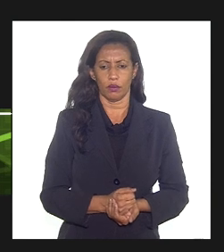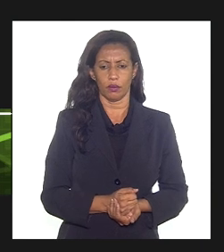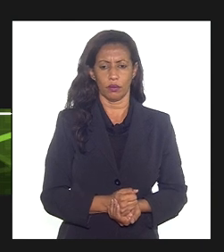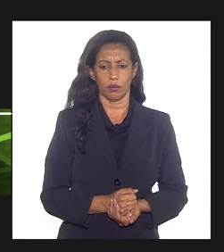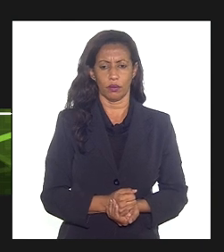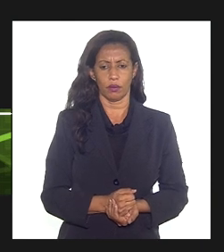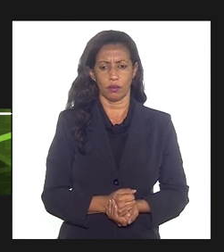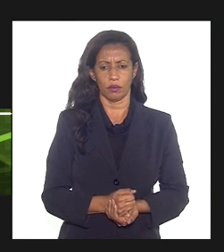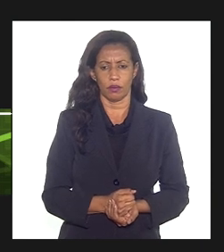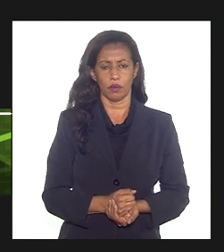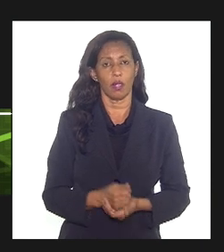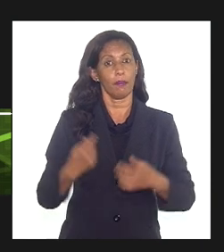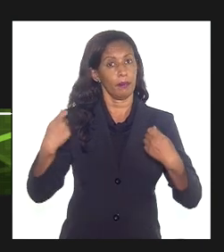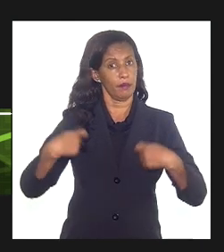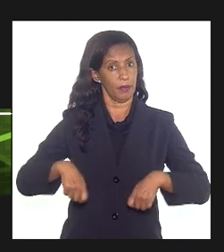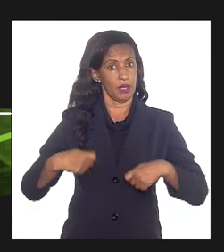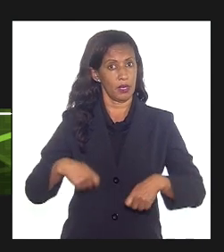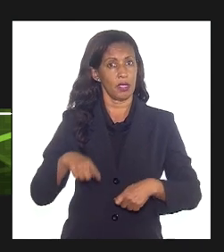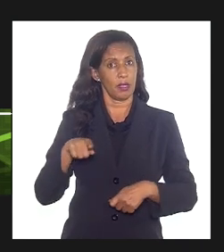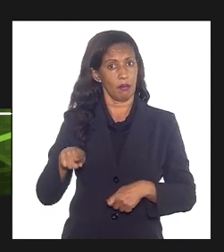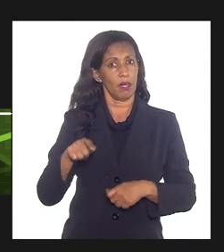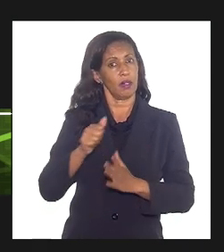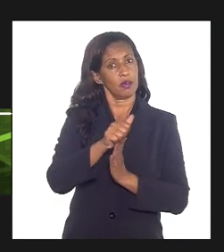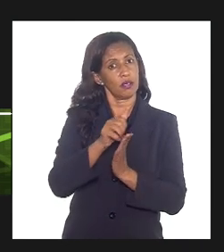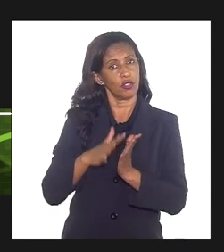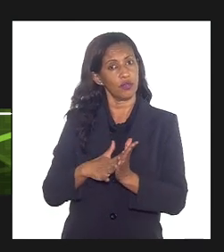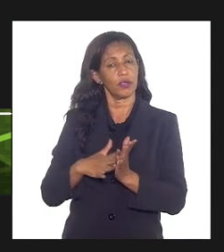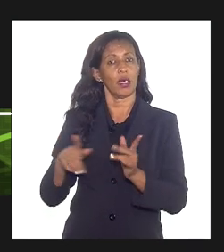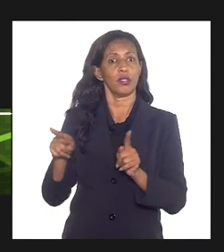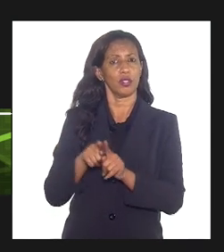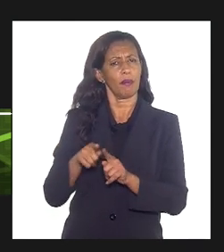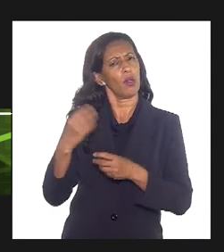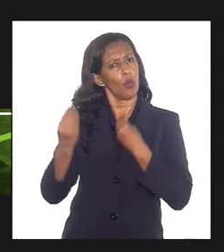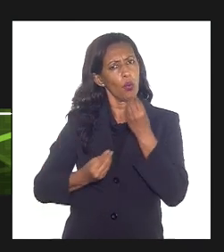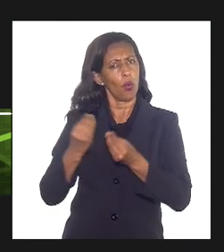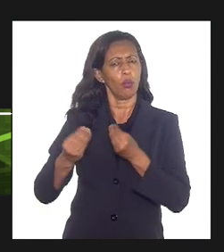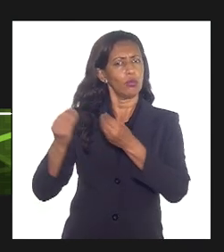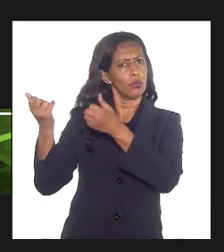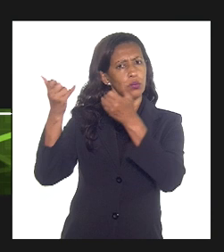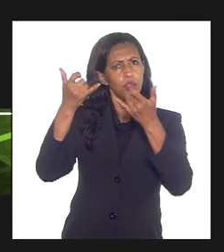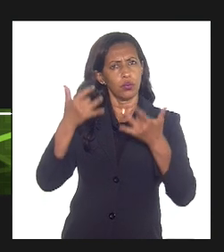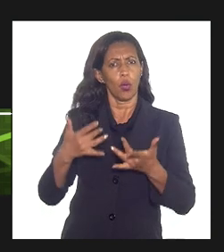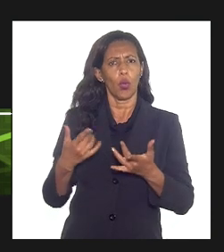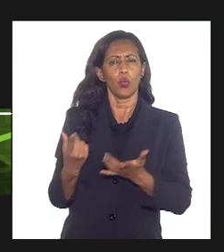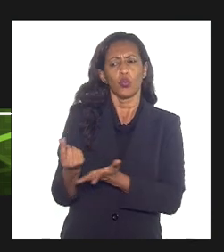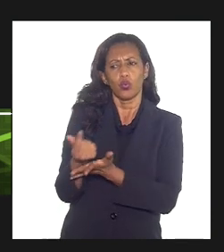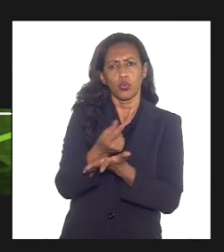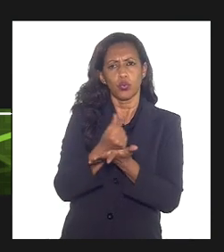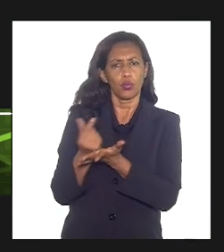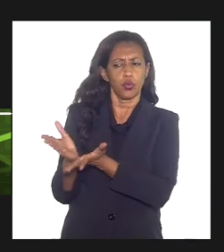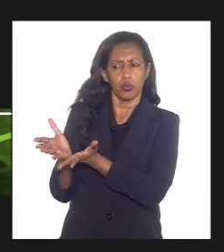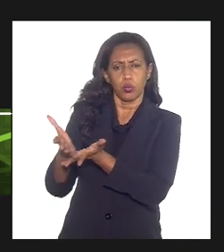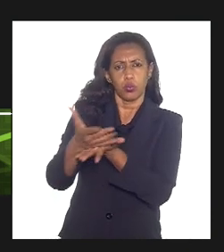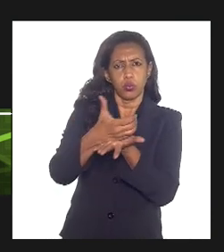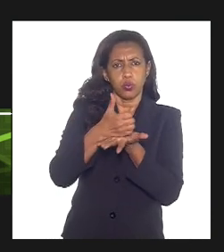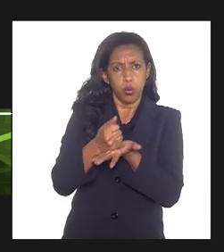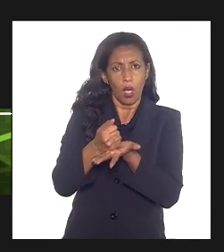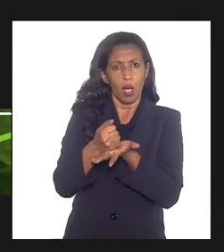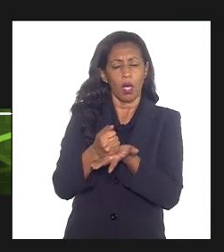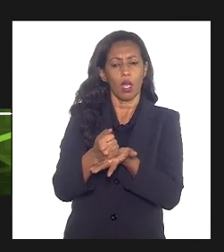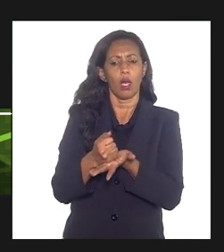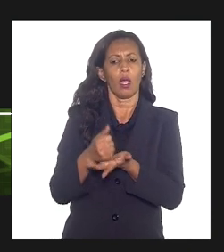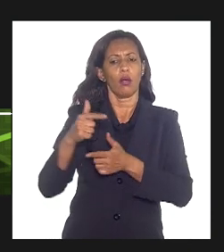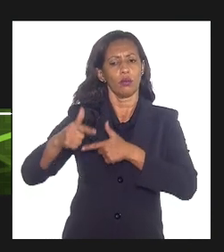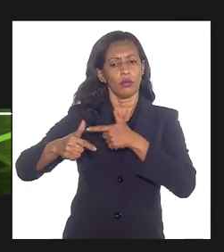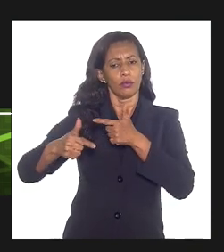são necessários para essas atividades. Por fim, como comentei, todos os custos, gastos associados à coleta,